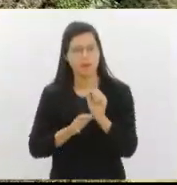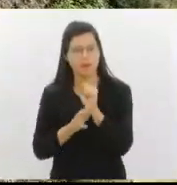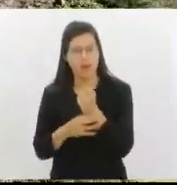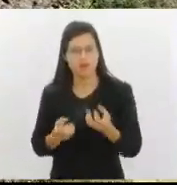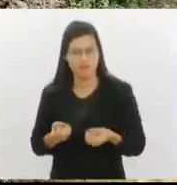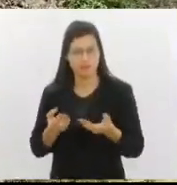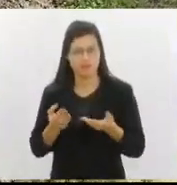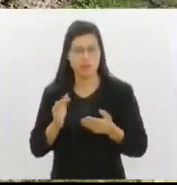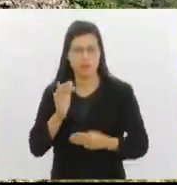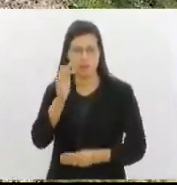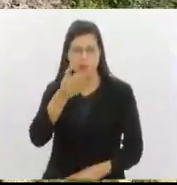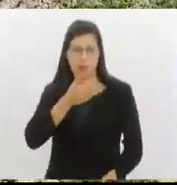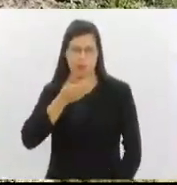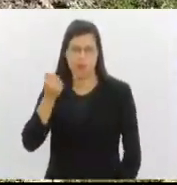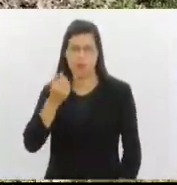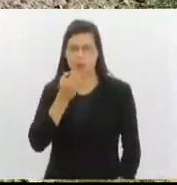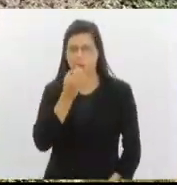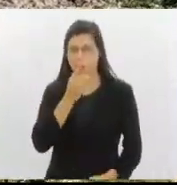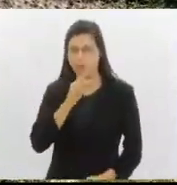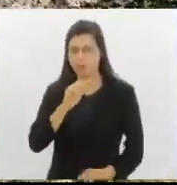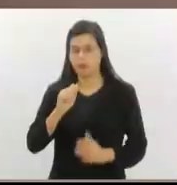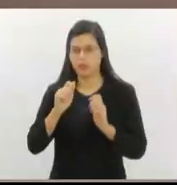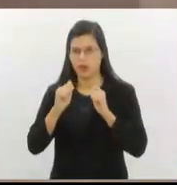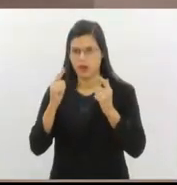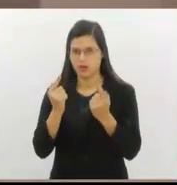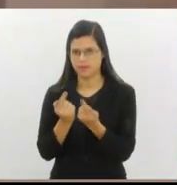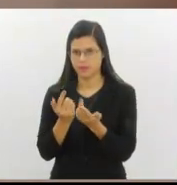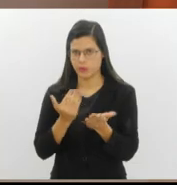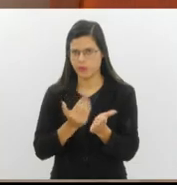gerações. O Bom Dia Alerj começa agora.